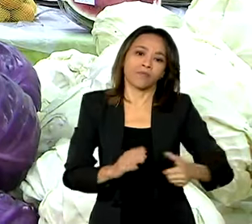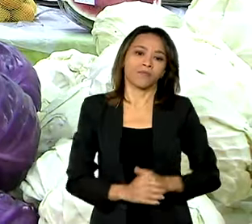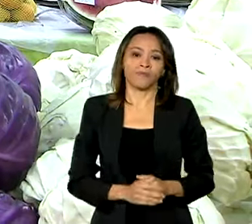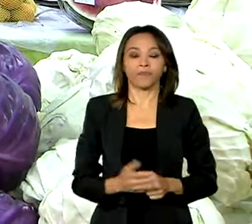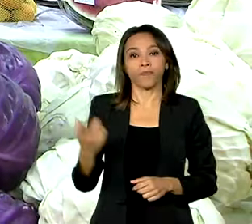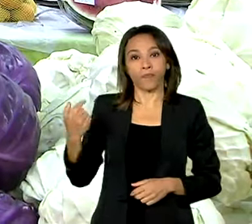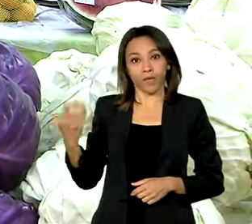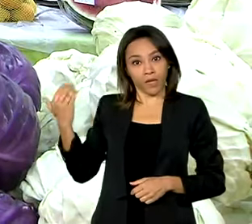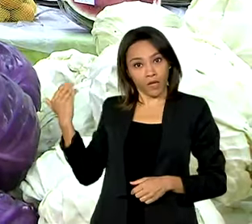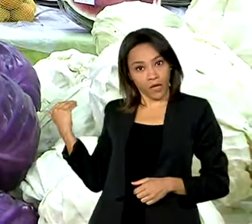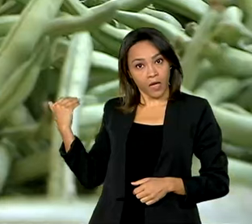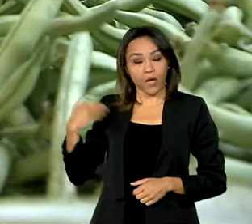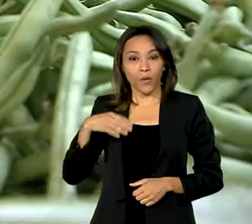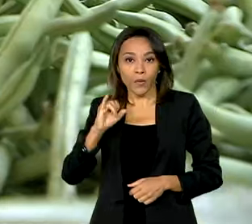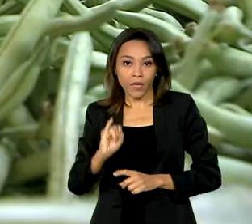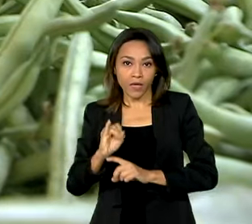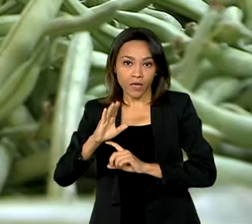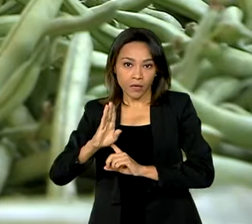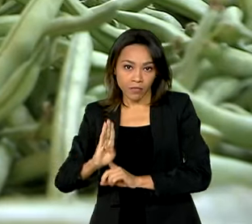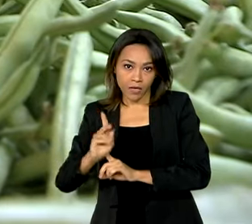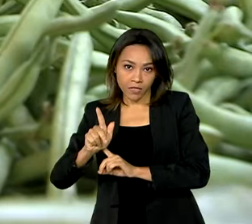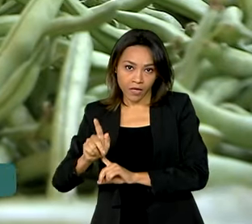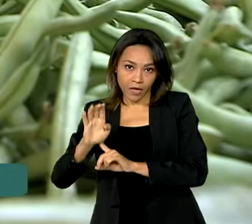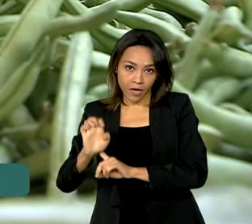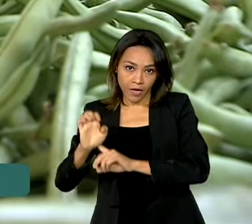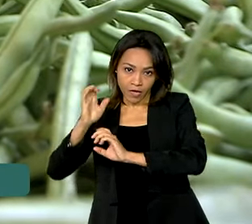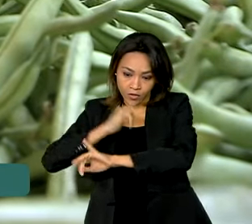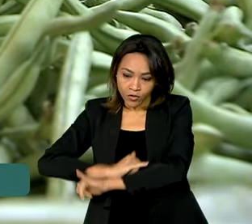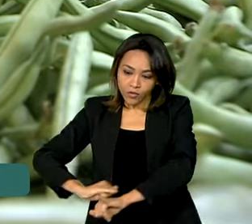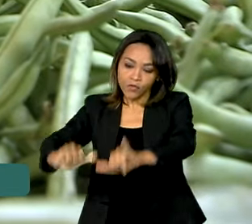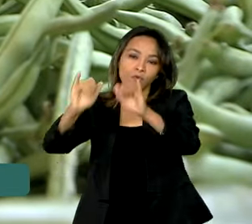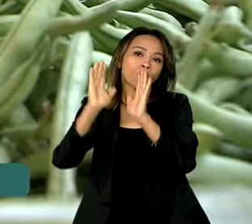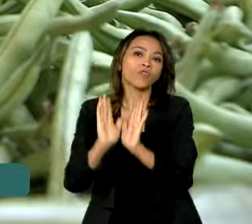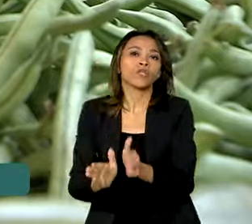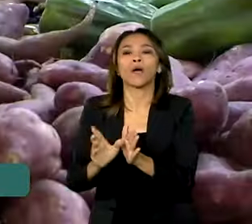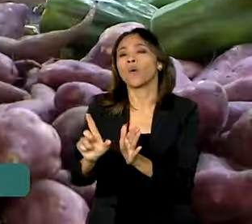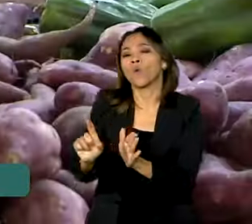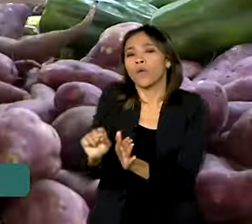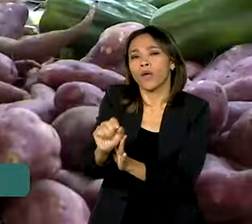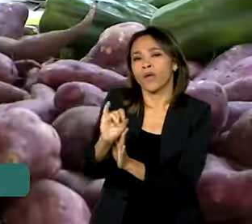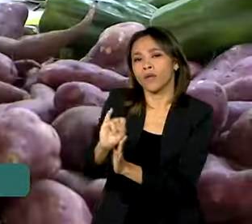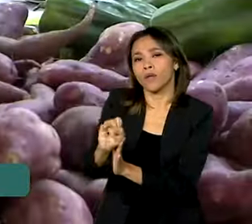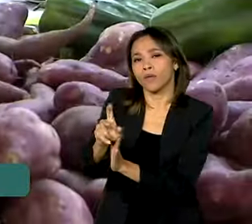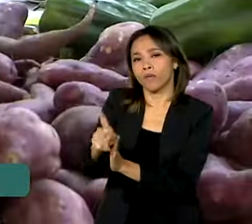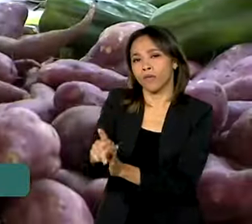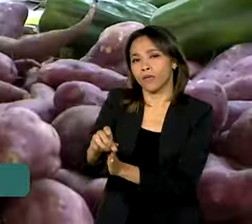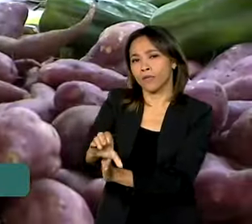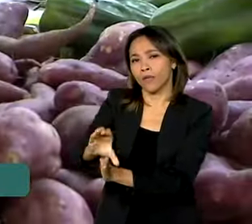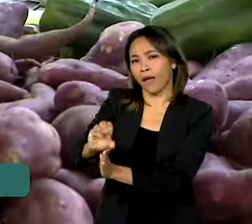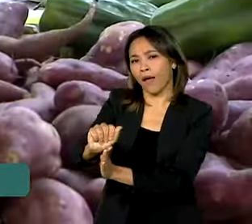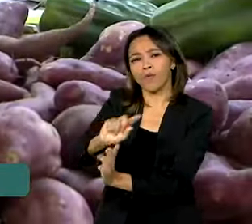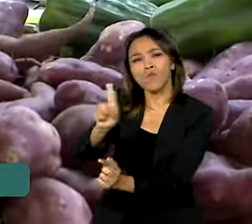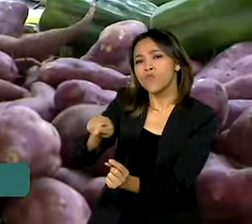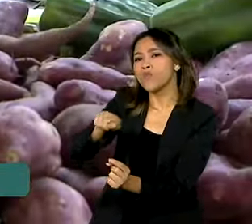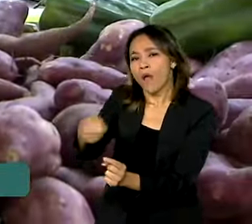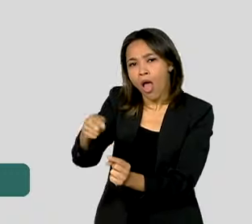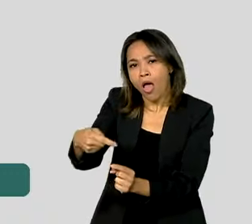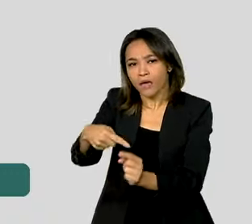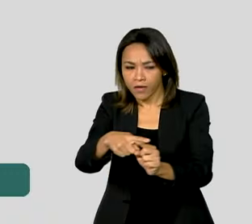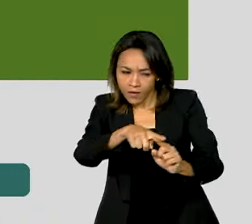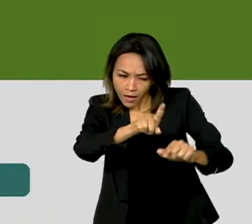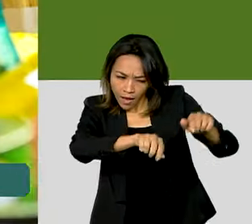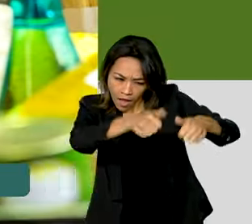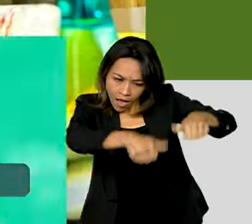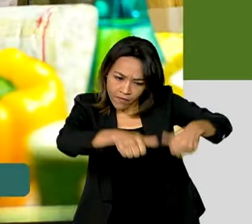divulgou o Índice Nacional de Preços ao Consumidor Amplo, o IPCA, que mede a inflação oficial a cada mês.